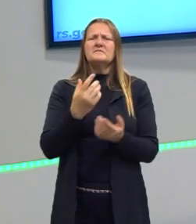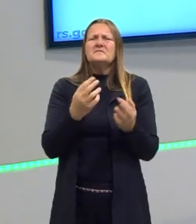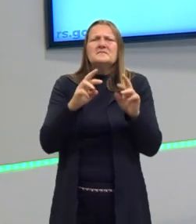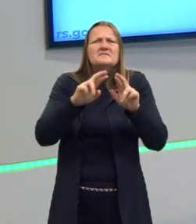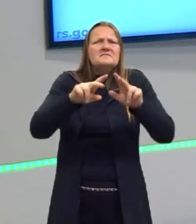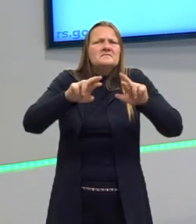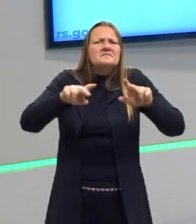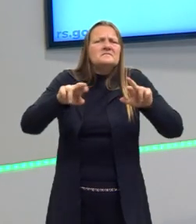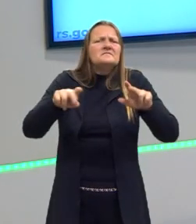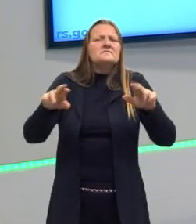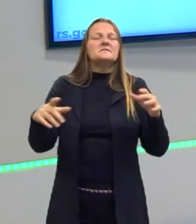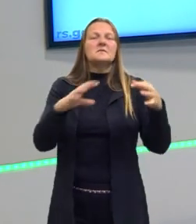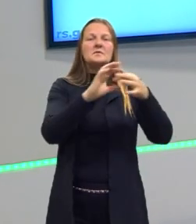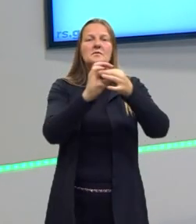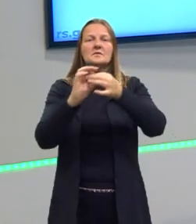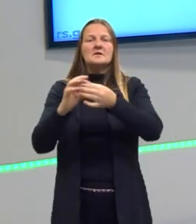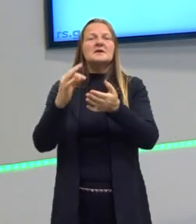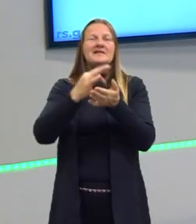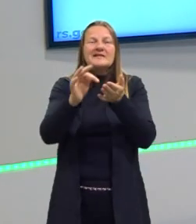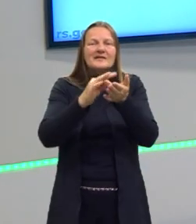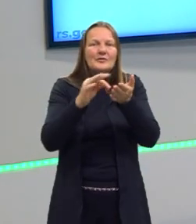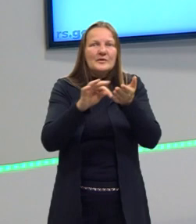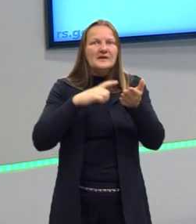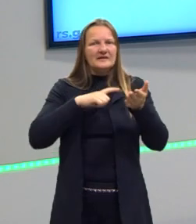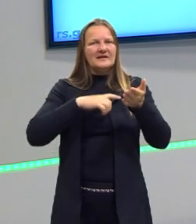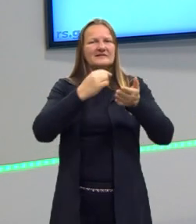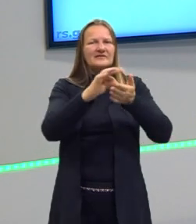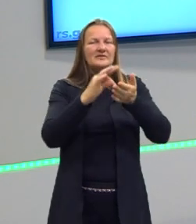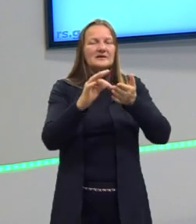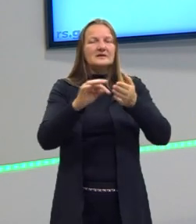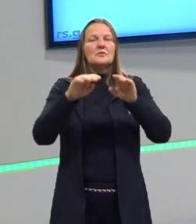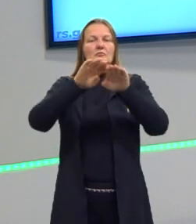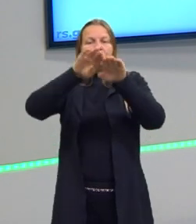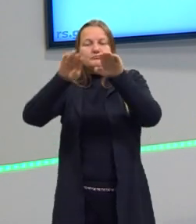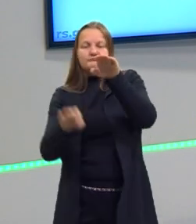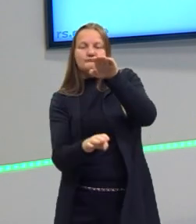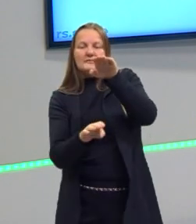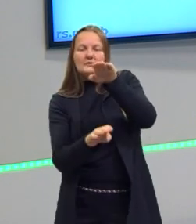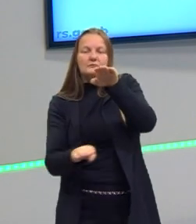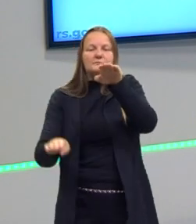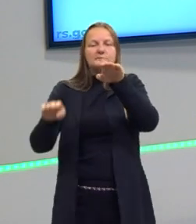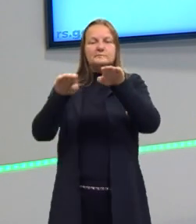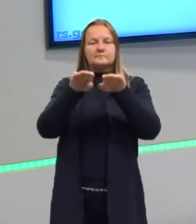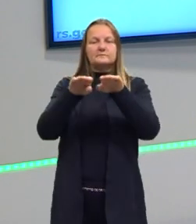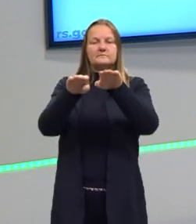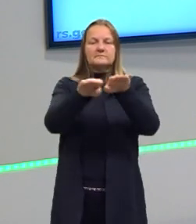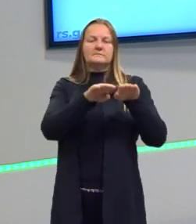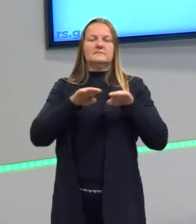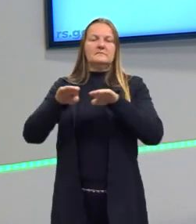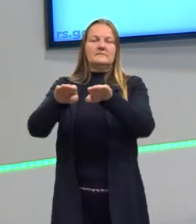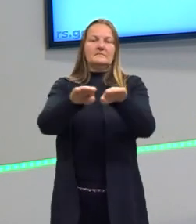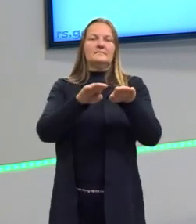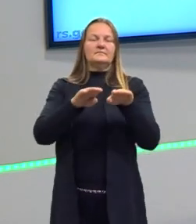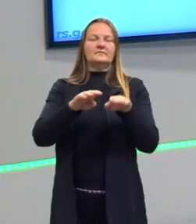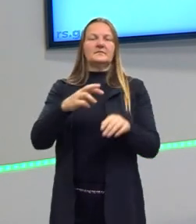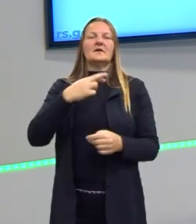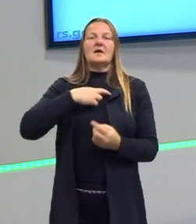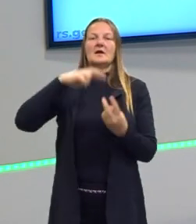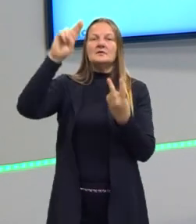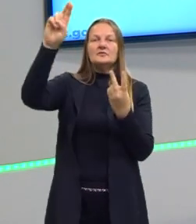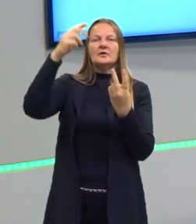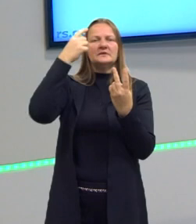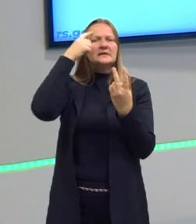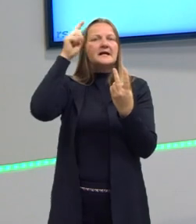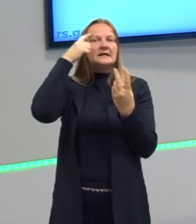nós temos todas essas condições teóricas para que a desigualdade fosse eliminada entre nós, sejam elas religiosas,